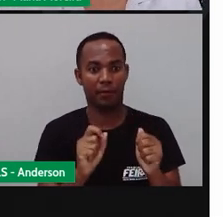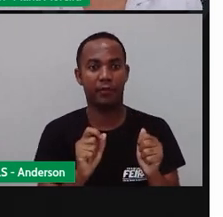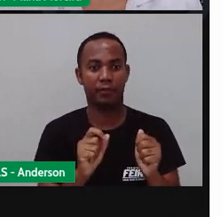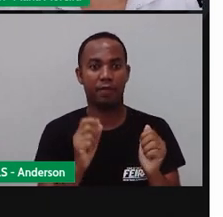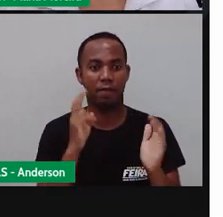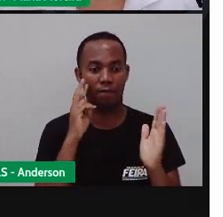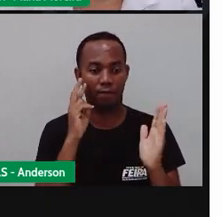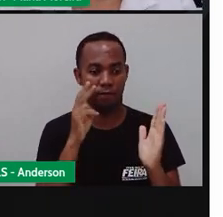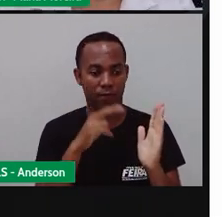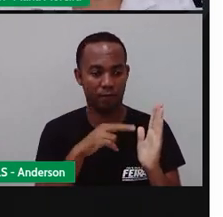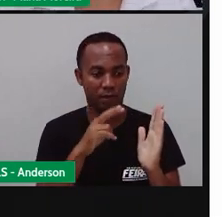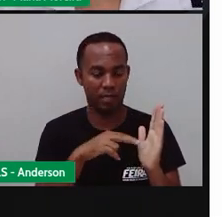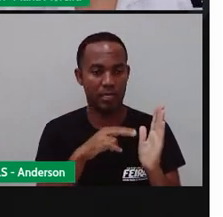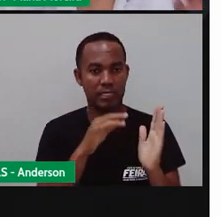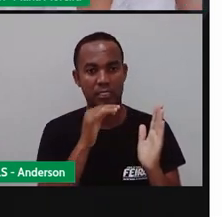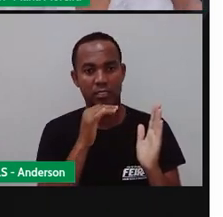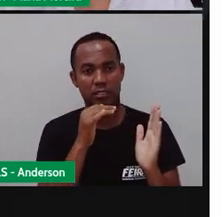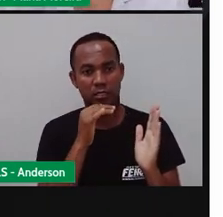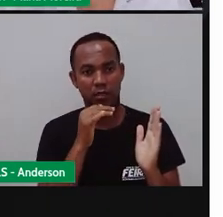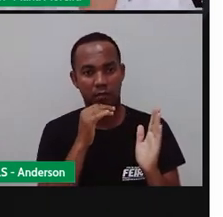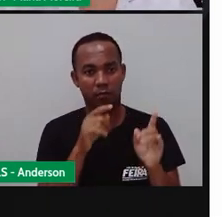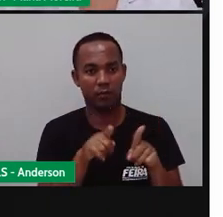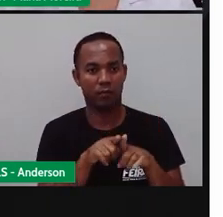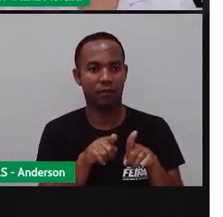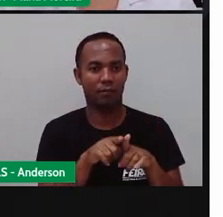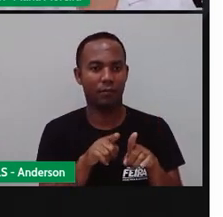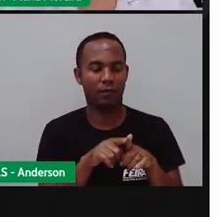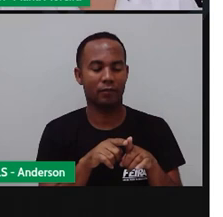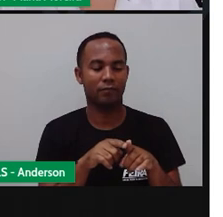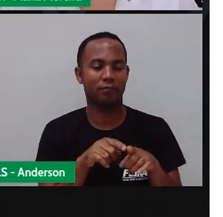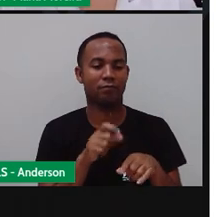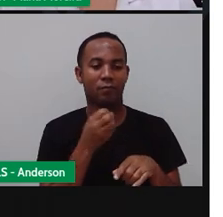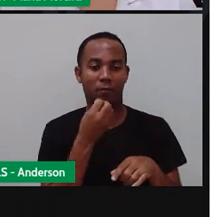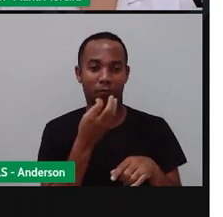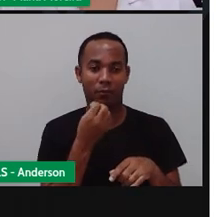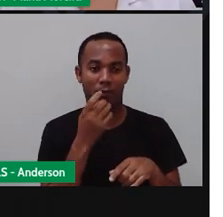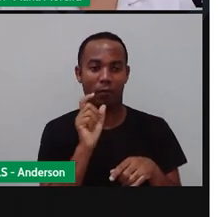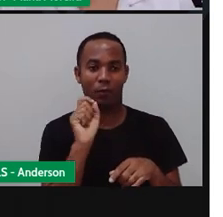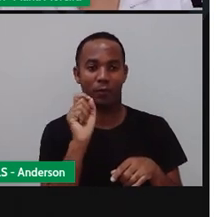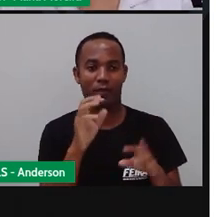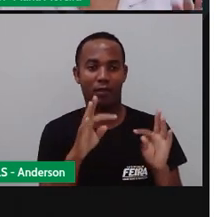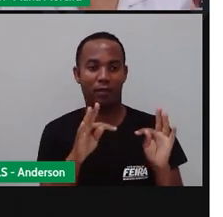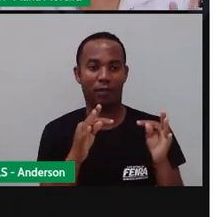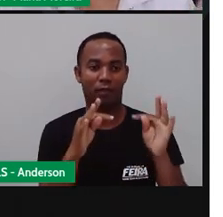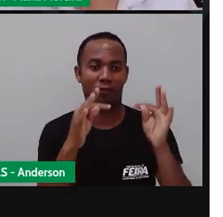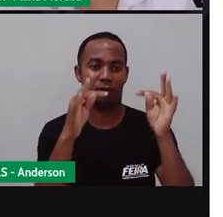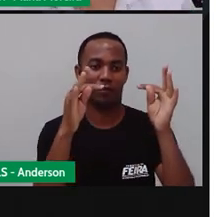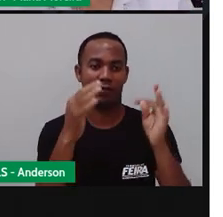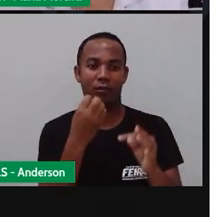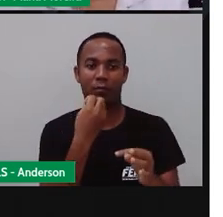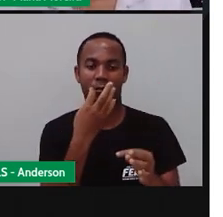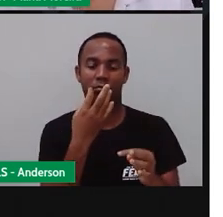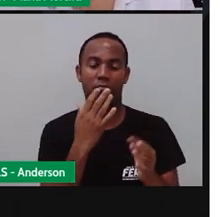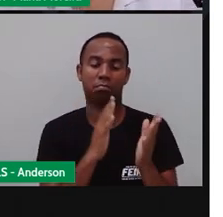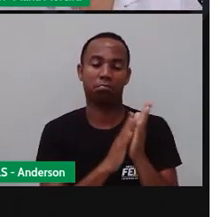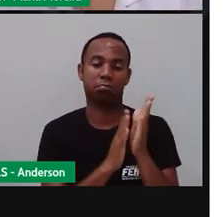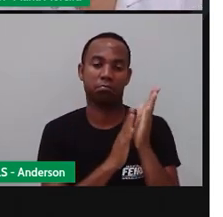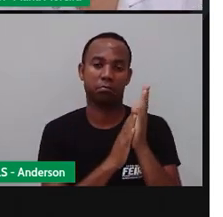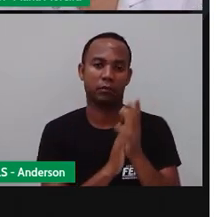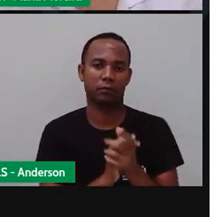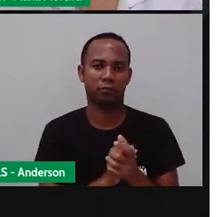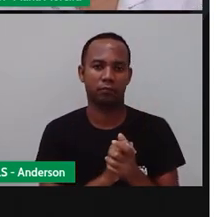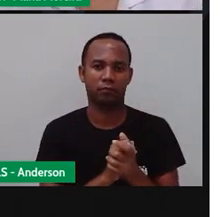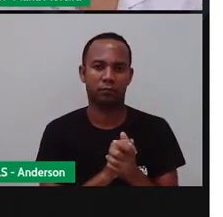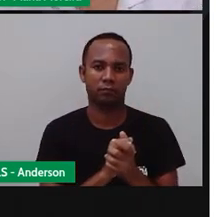você está naquele exato momento. A tecnologia, Anderson, ela é fantástica. Eu, sinceramente, não sei o que